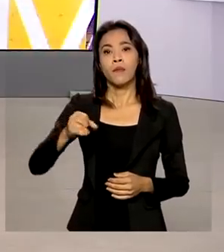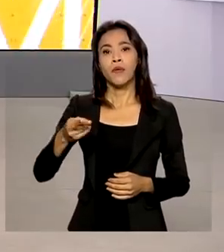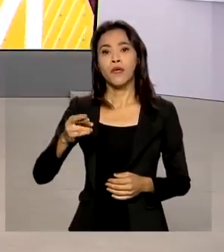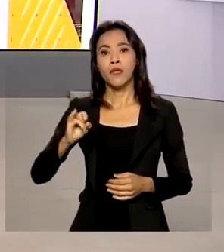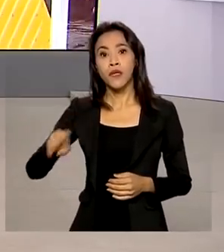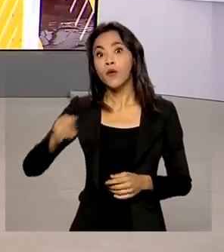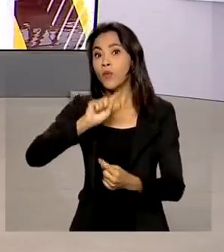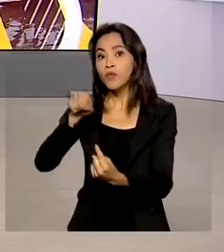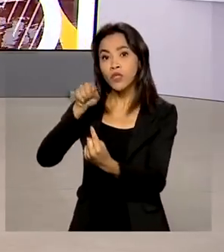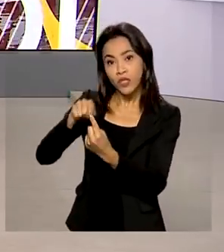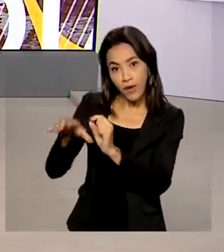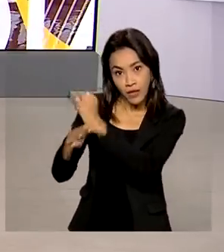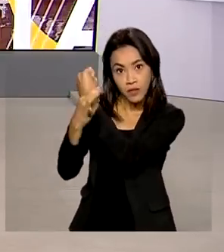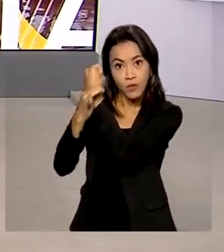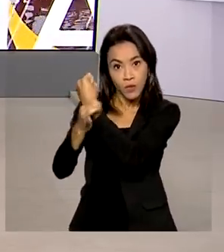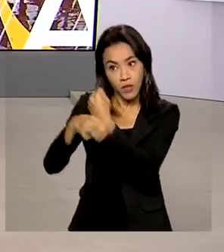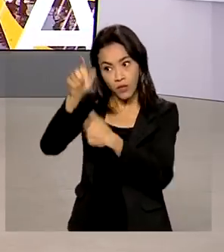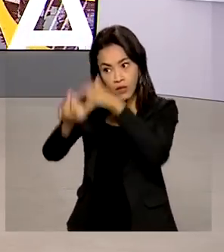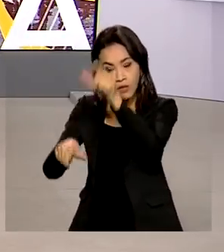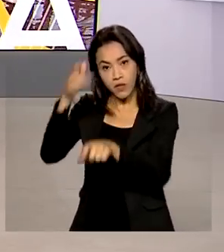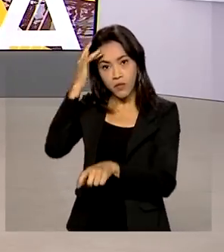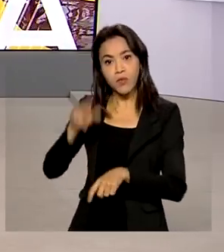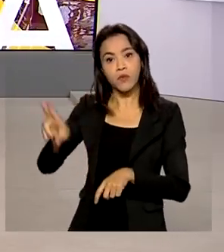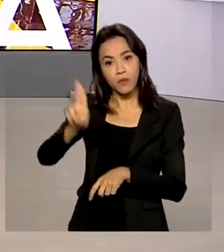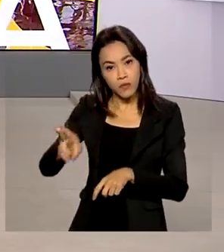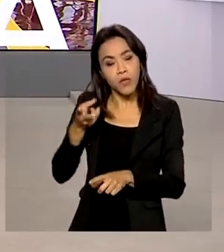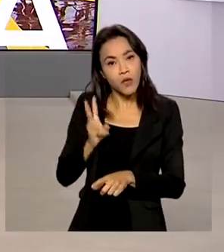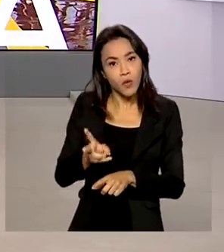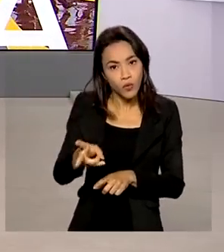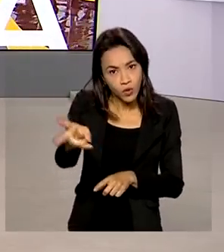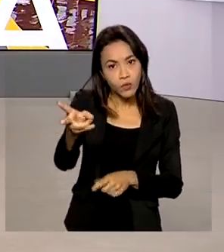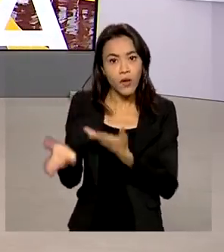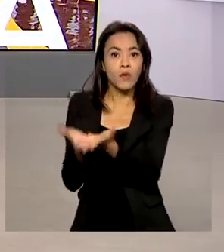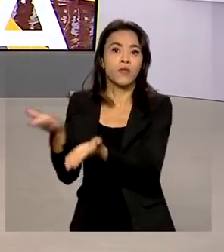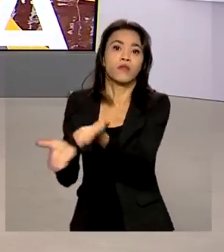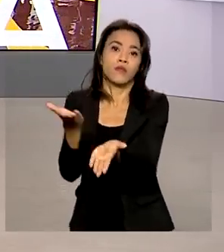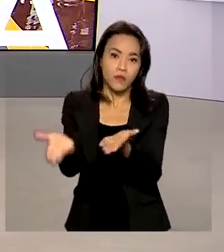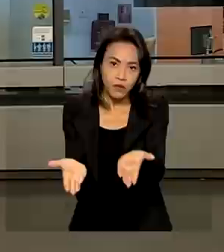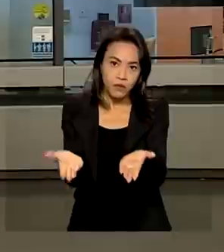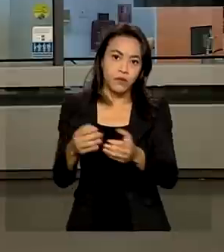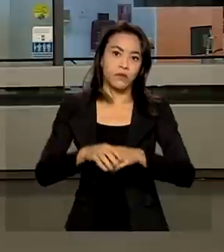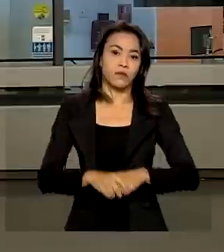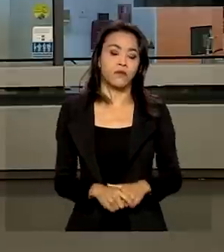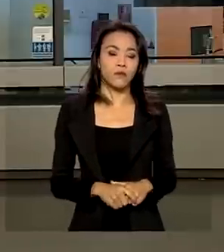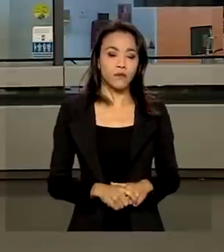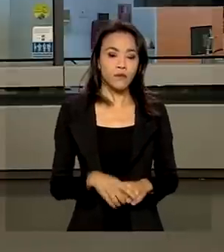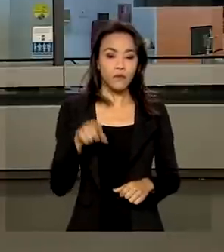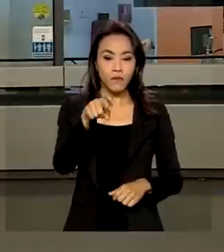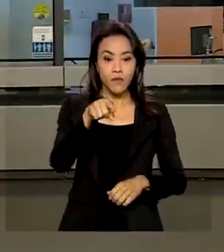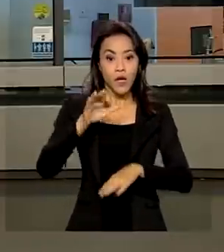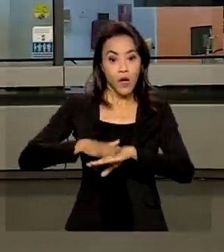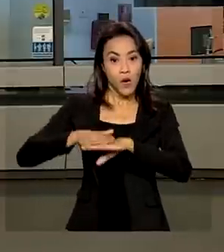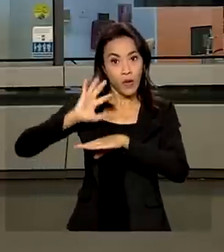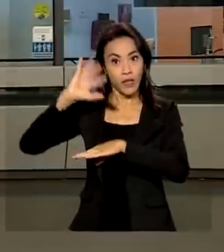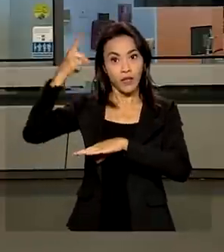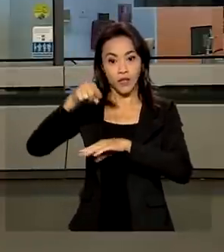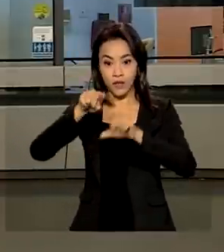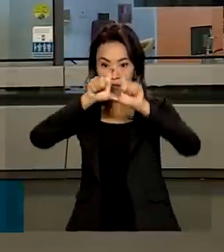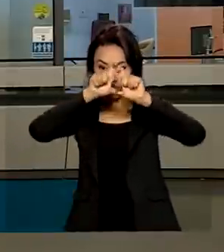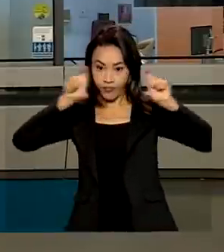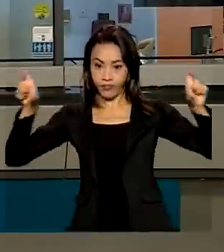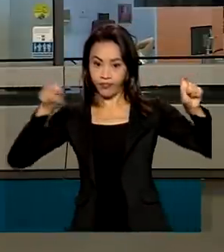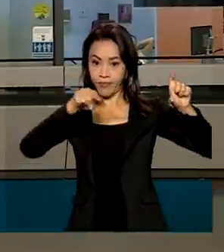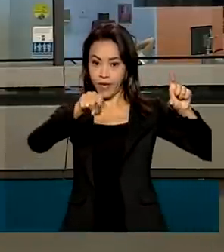dos usuários e manter a adequada prestação de serviço aos passageiros. Com a decisão da NTT, a